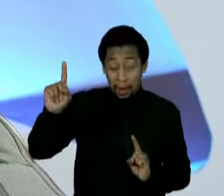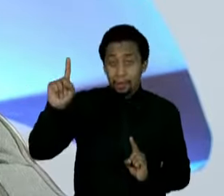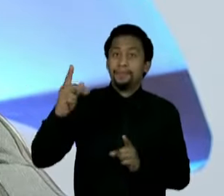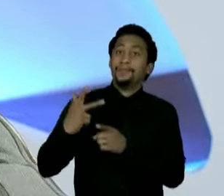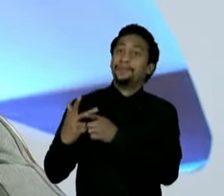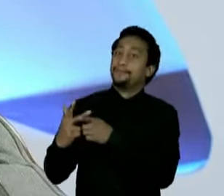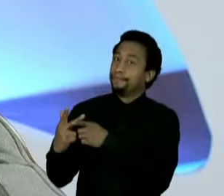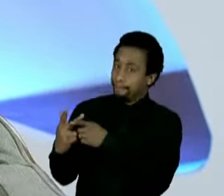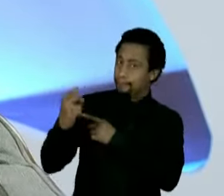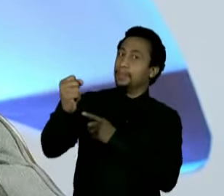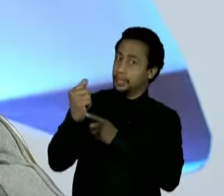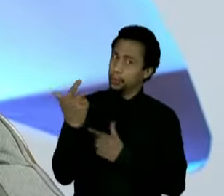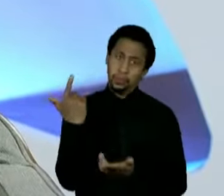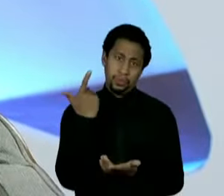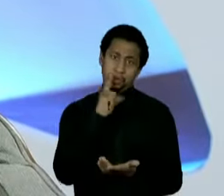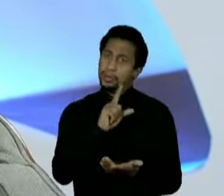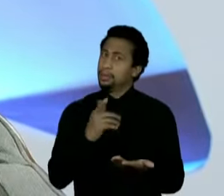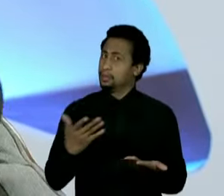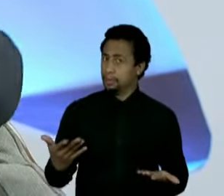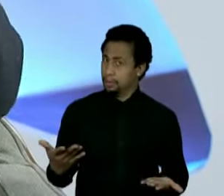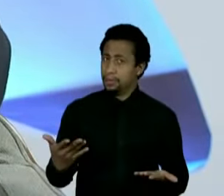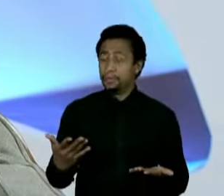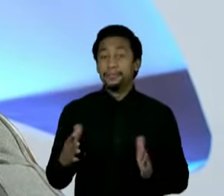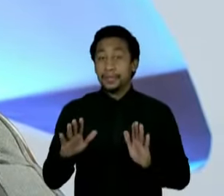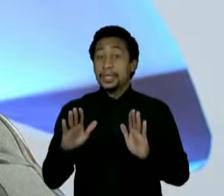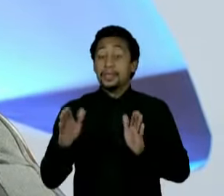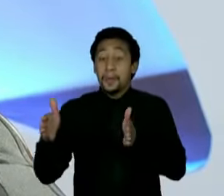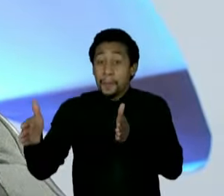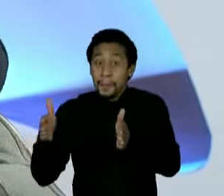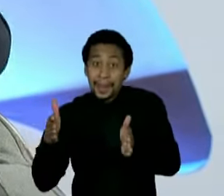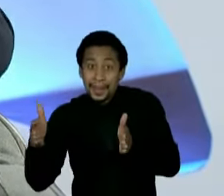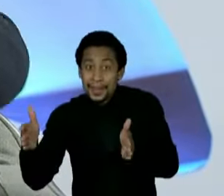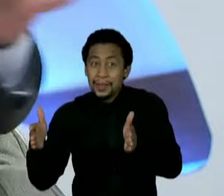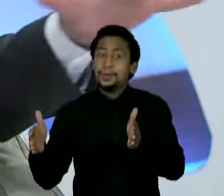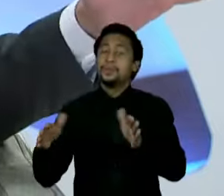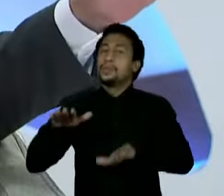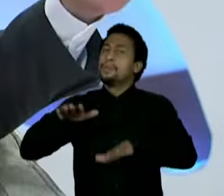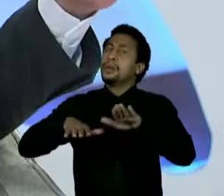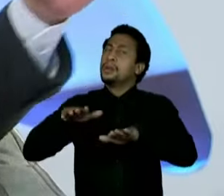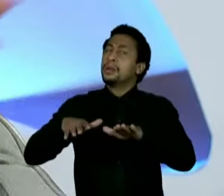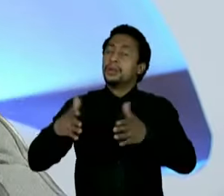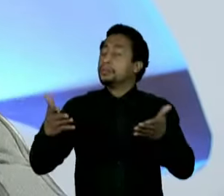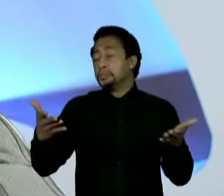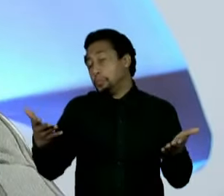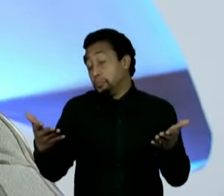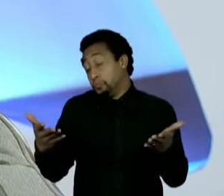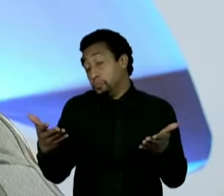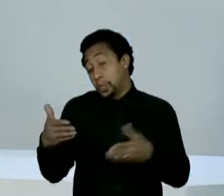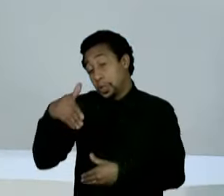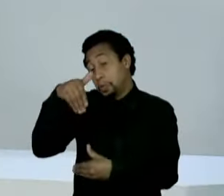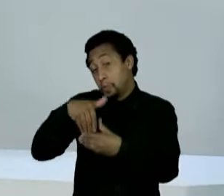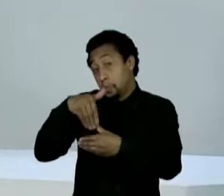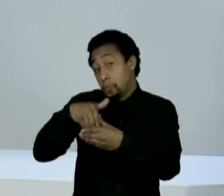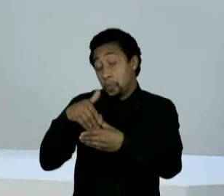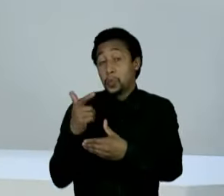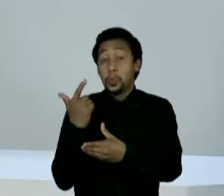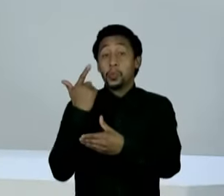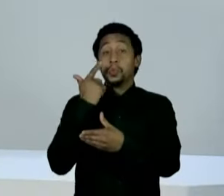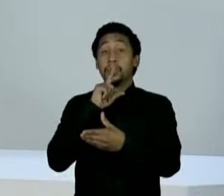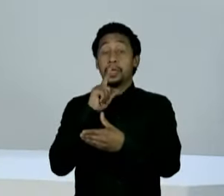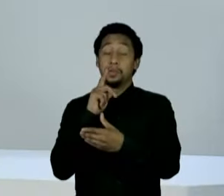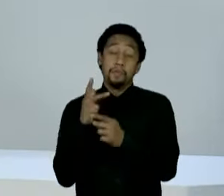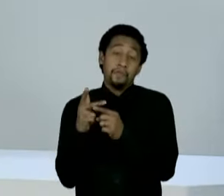uma grande quantidade. Eu acho que, se tiver naquele instante da primavera chegar, a primavera chega, eu tenho um